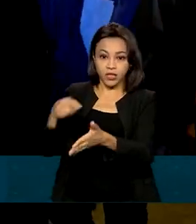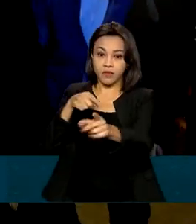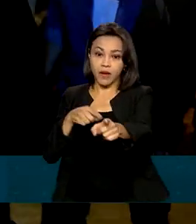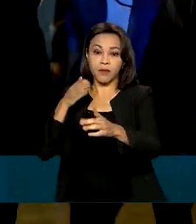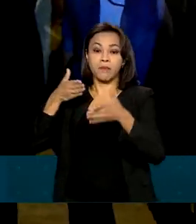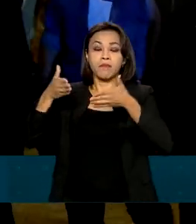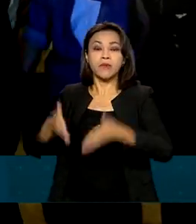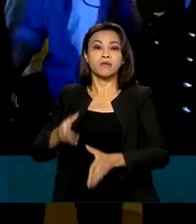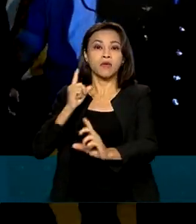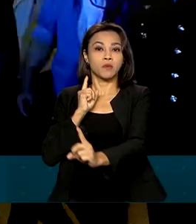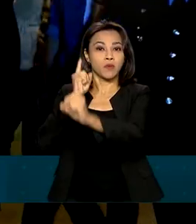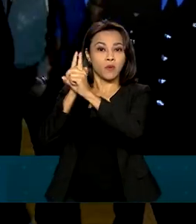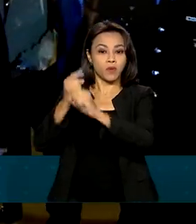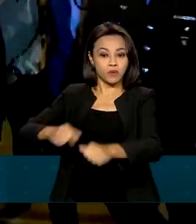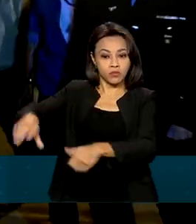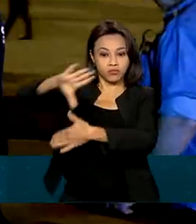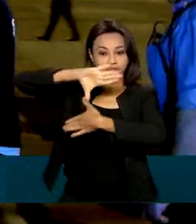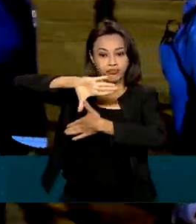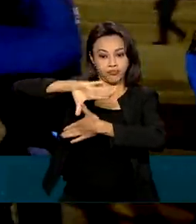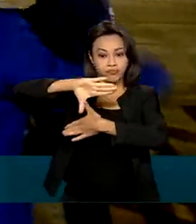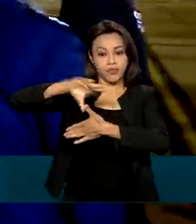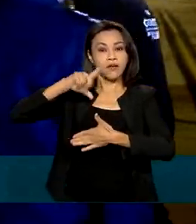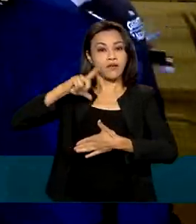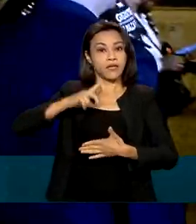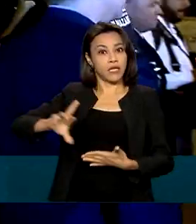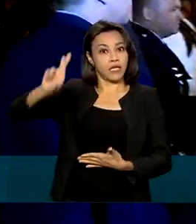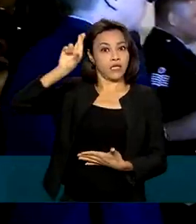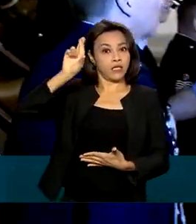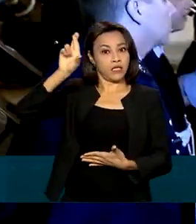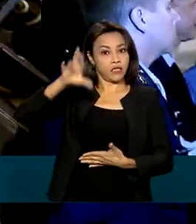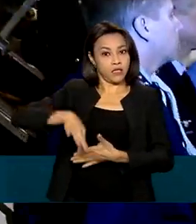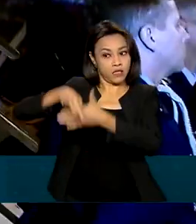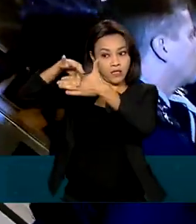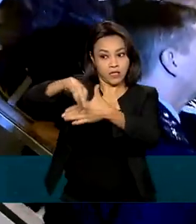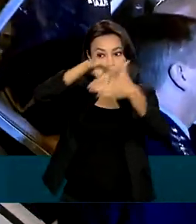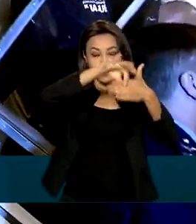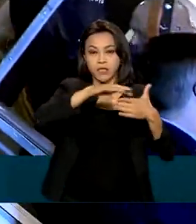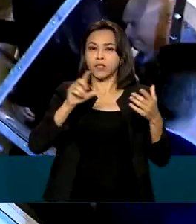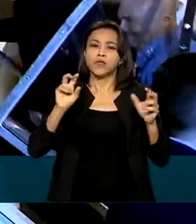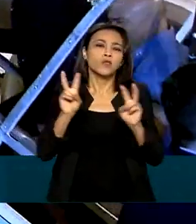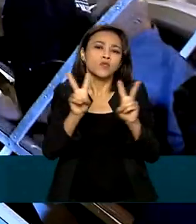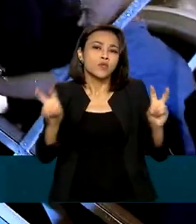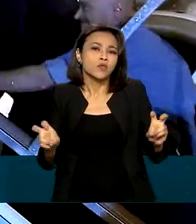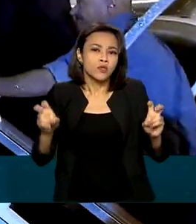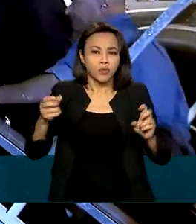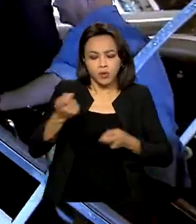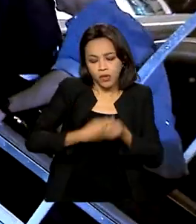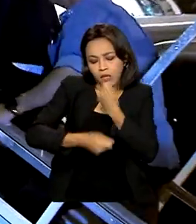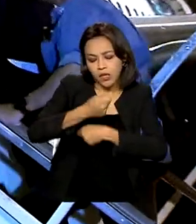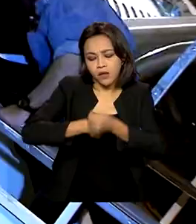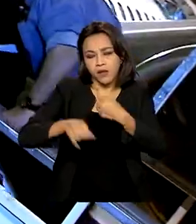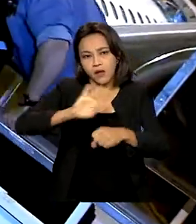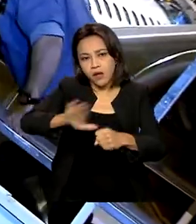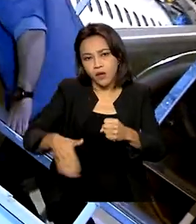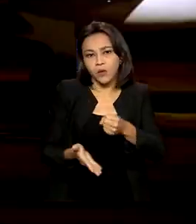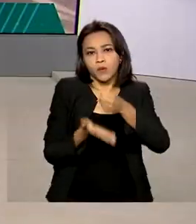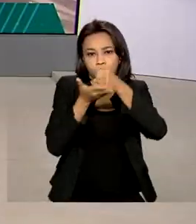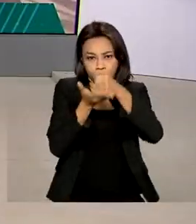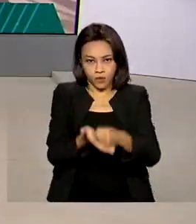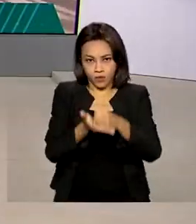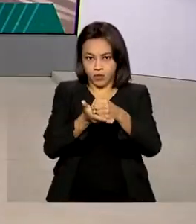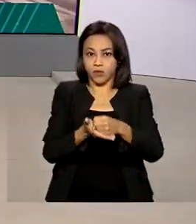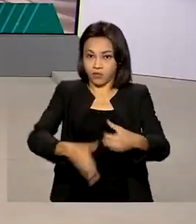da Cúpula das Américas, que vai reunir líderes do continente americano para discutir um crescimento econômico sustentável para a região.